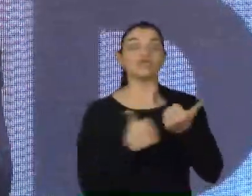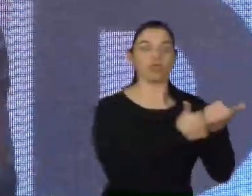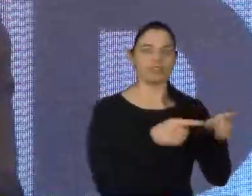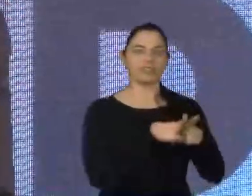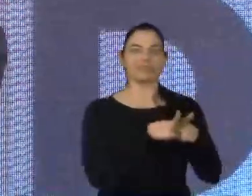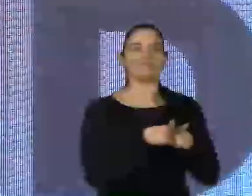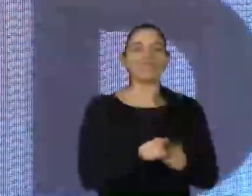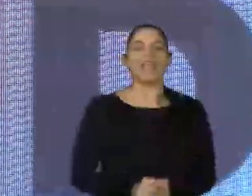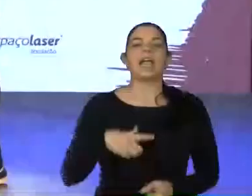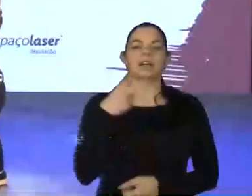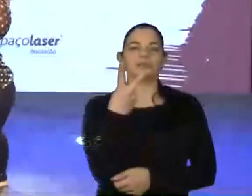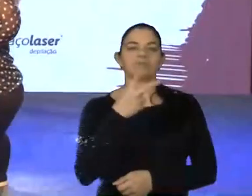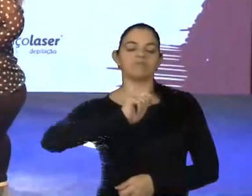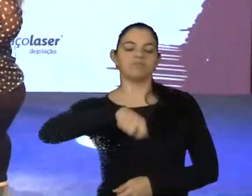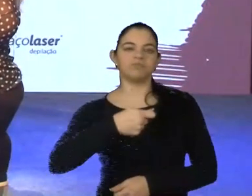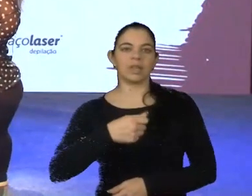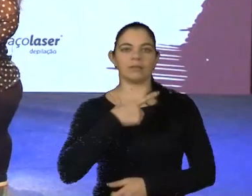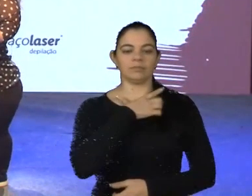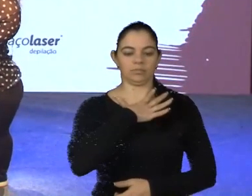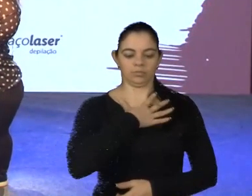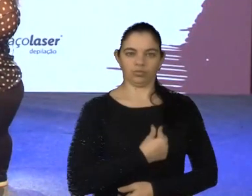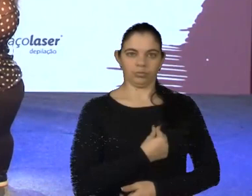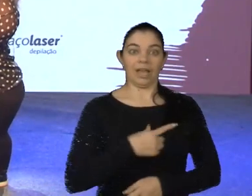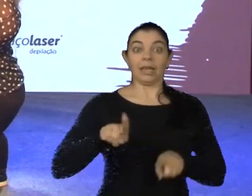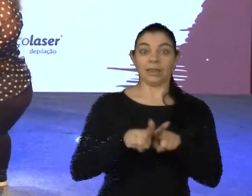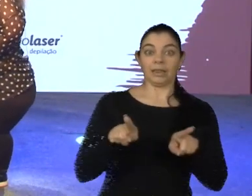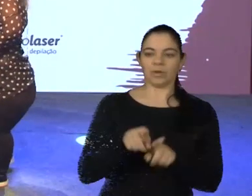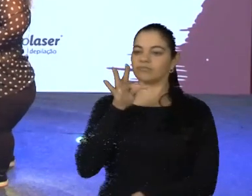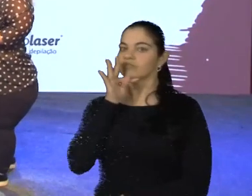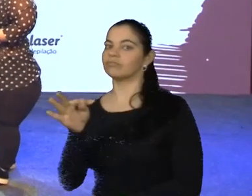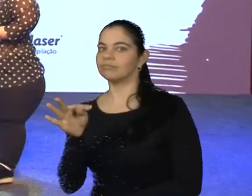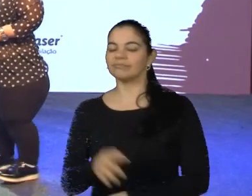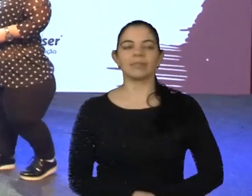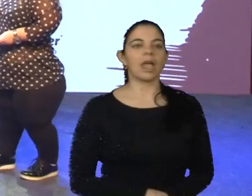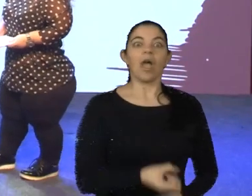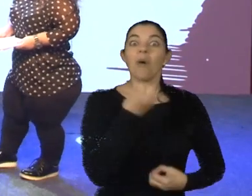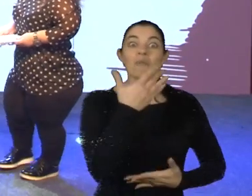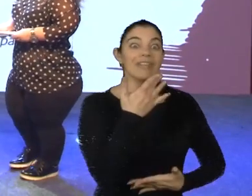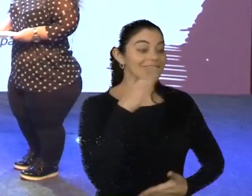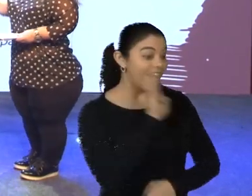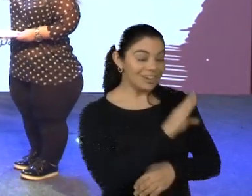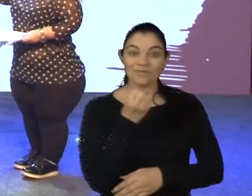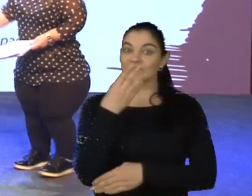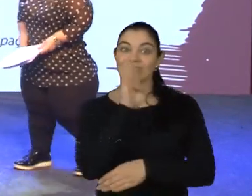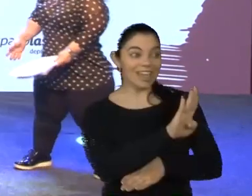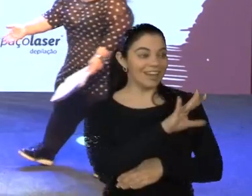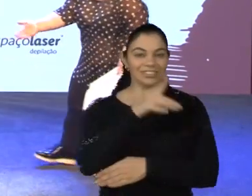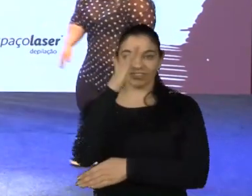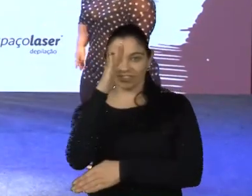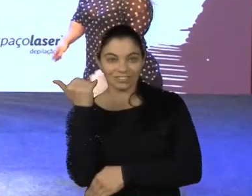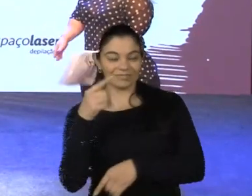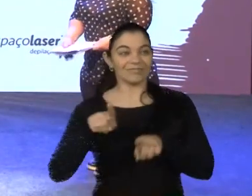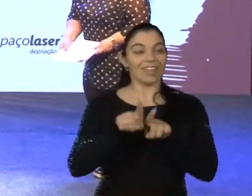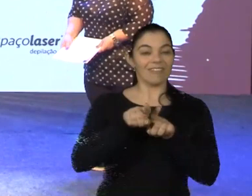Cíntia Tavares. Sejam muito bem-vindos. Por favor. Olá, bom. Boa tarde já, Tudo bem, Alex? Tudo bem, Vou